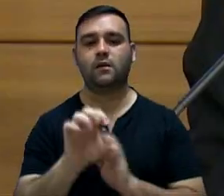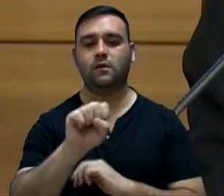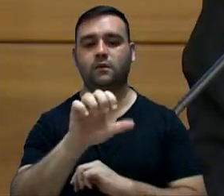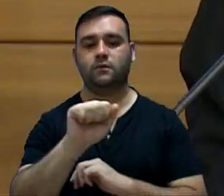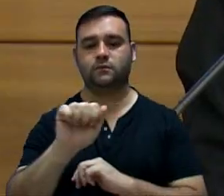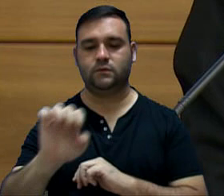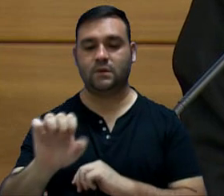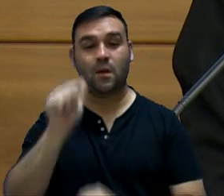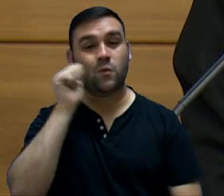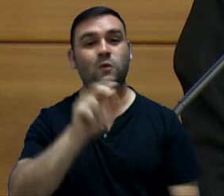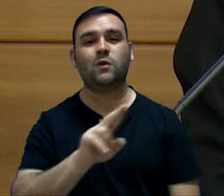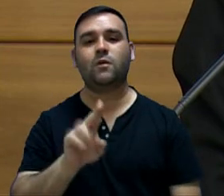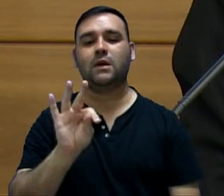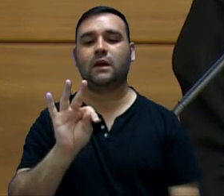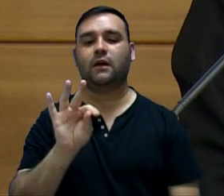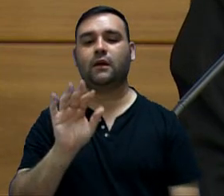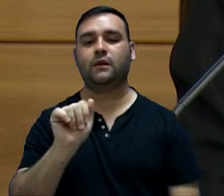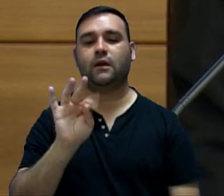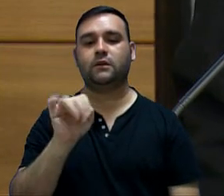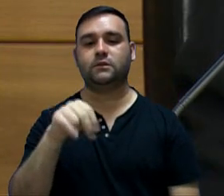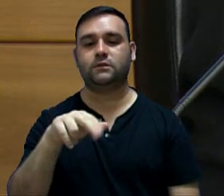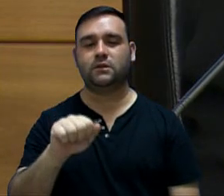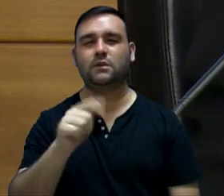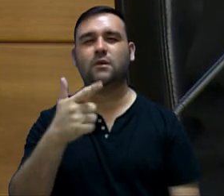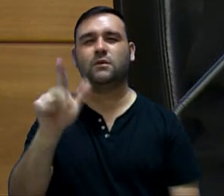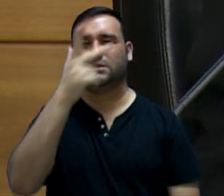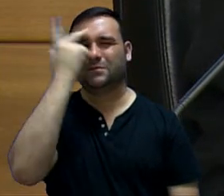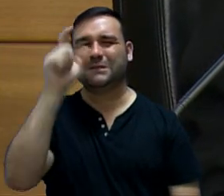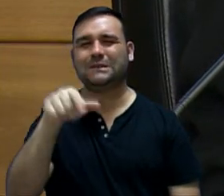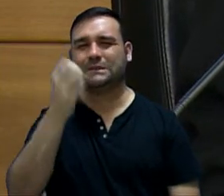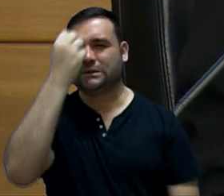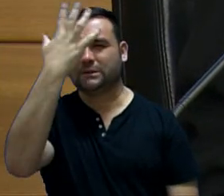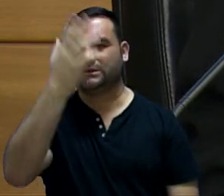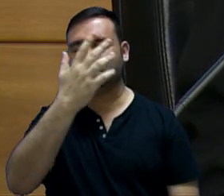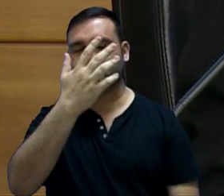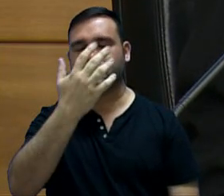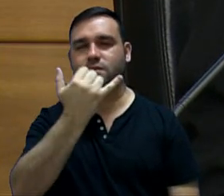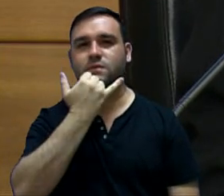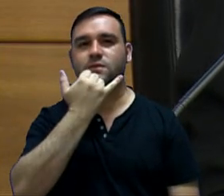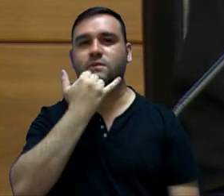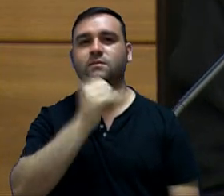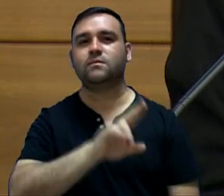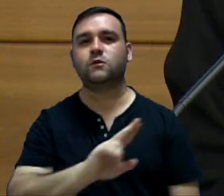SAI, a Tatiana, e tem mais uma pessoa, desculpe, perdão.